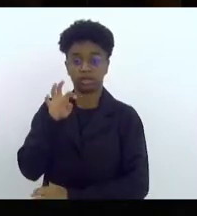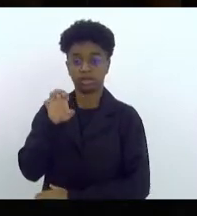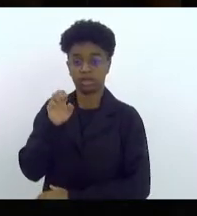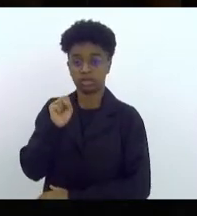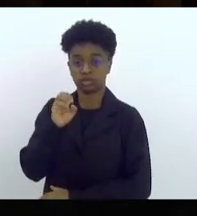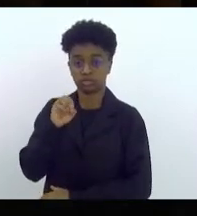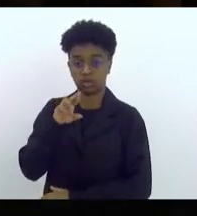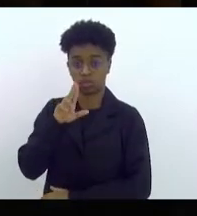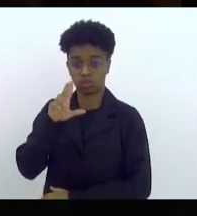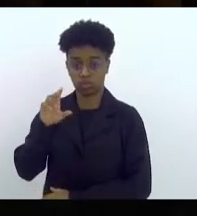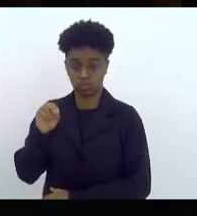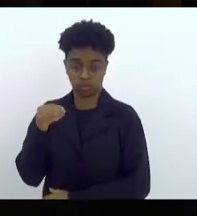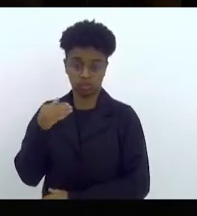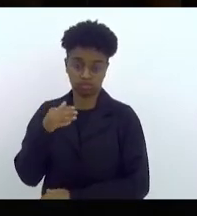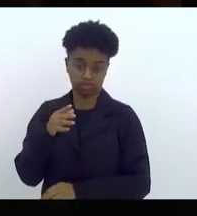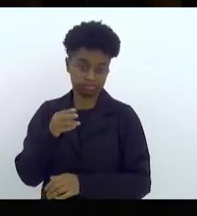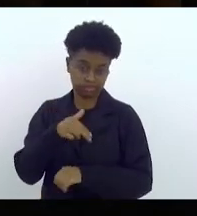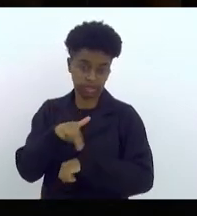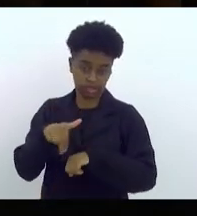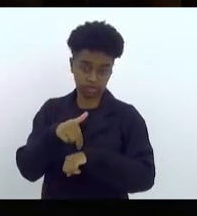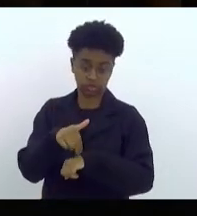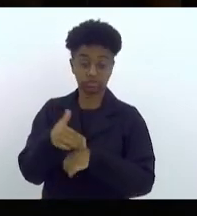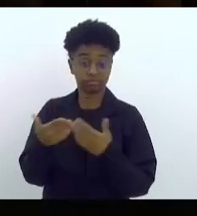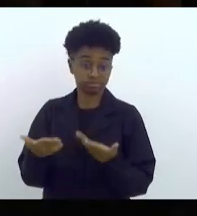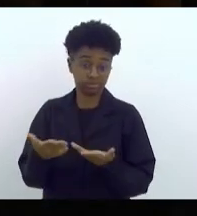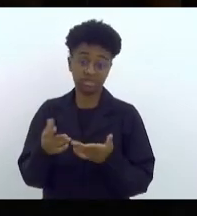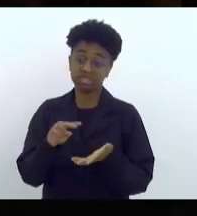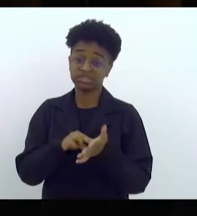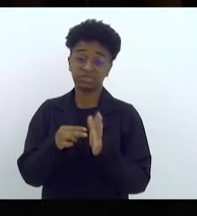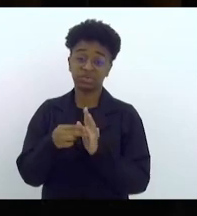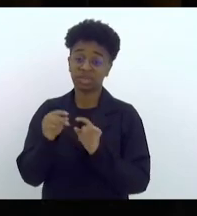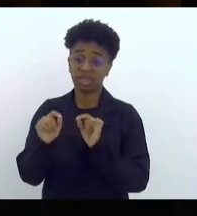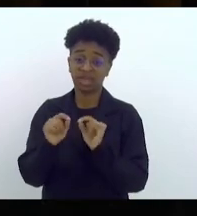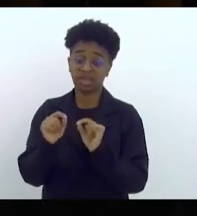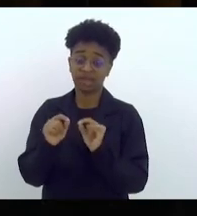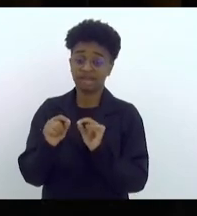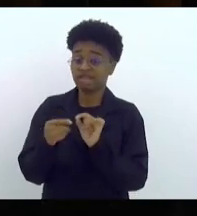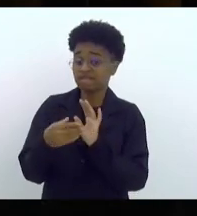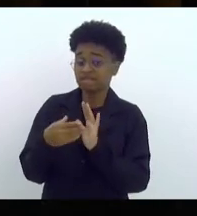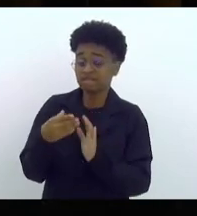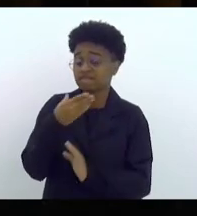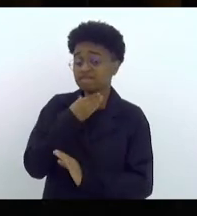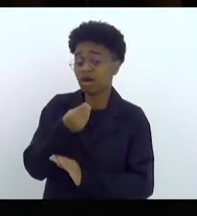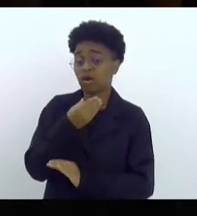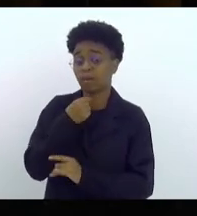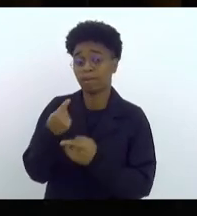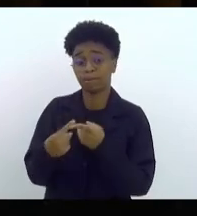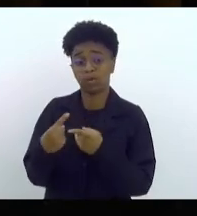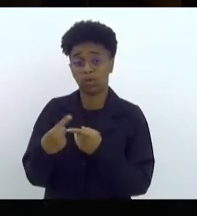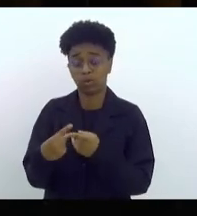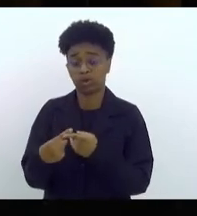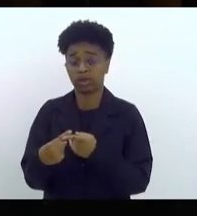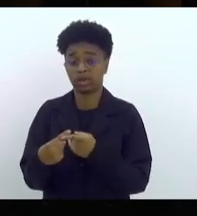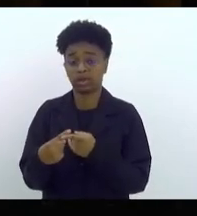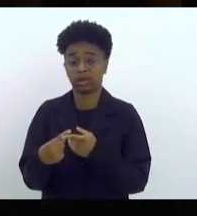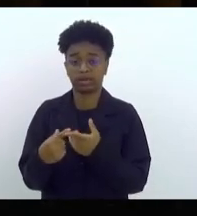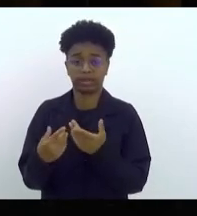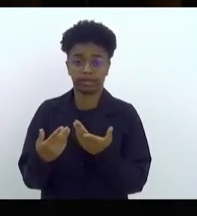é algo que é um presente de grego, porque esse dispositivo, ele só